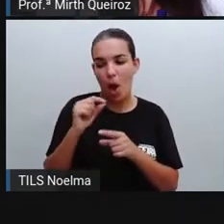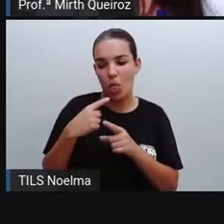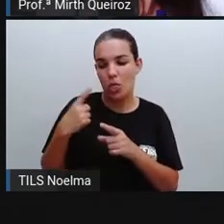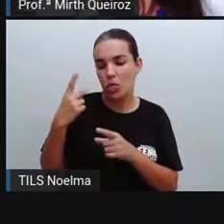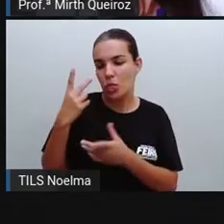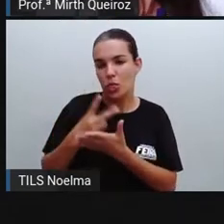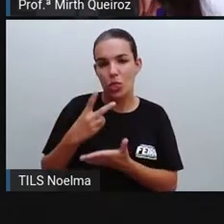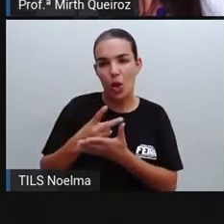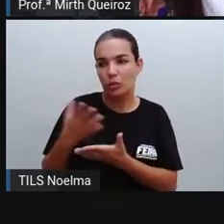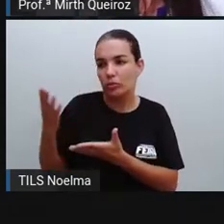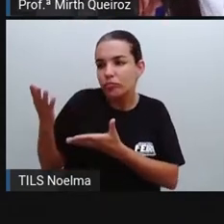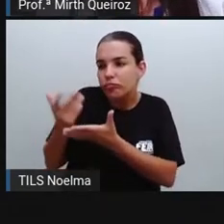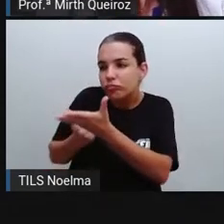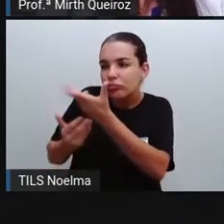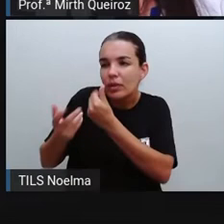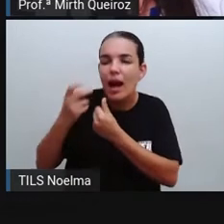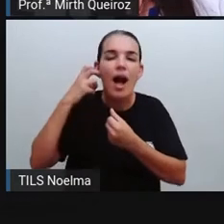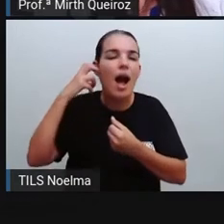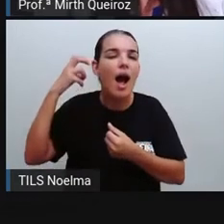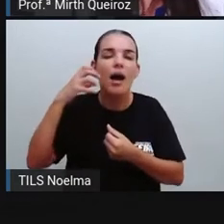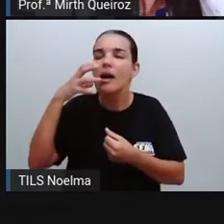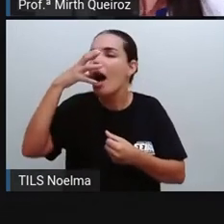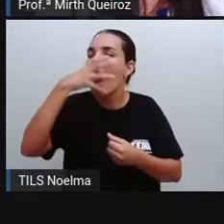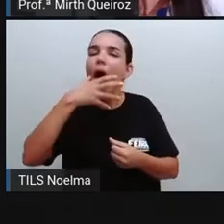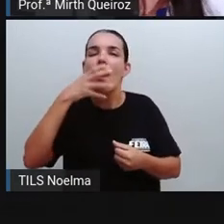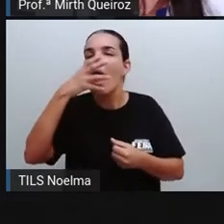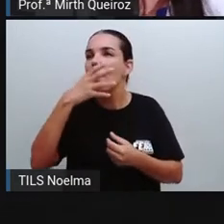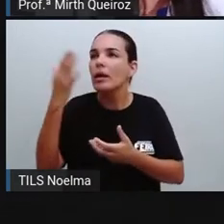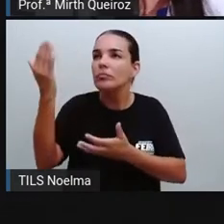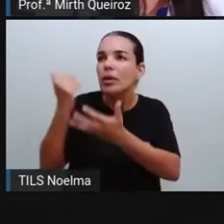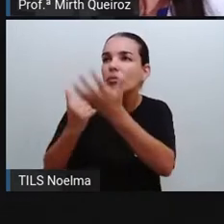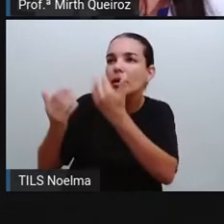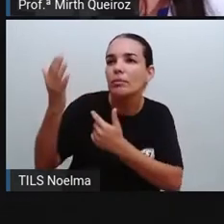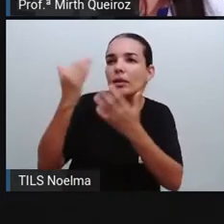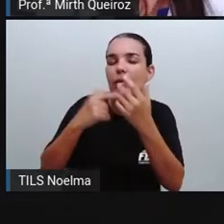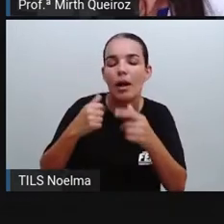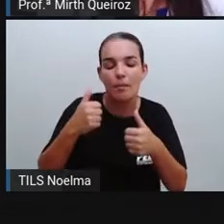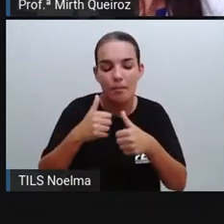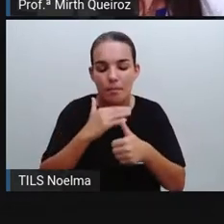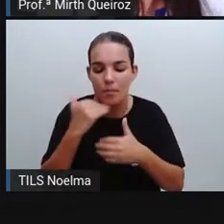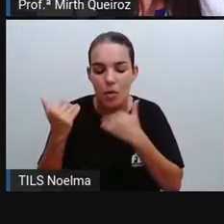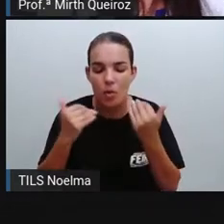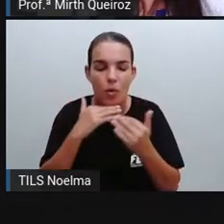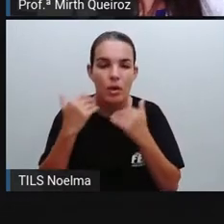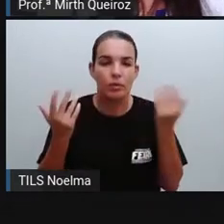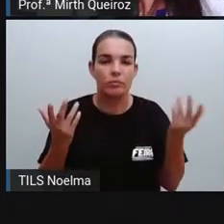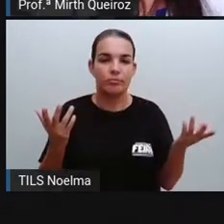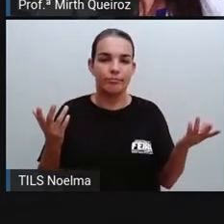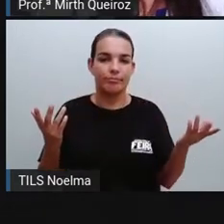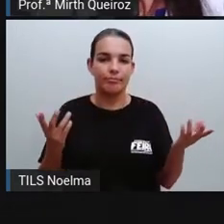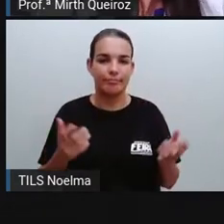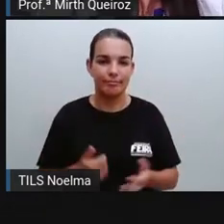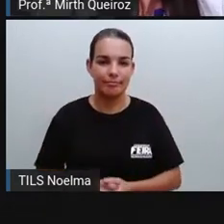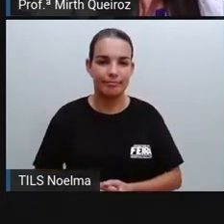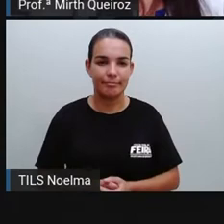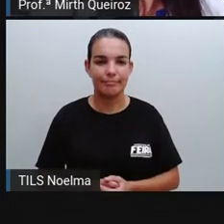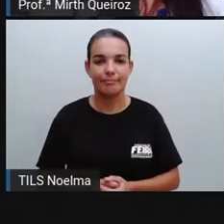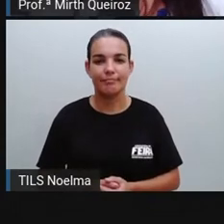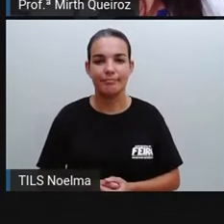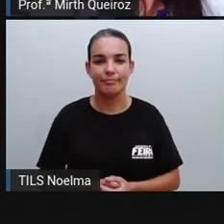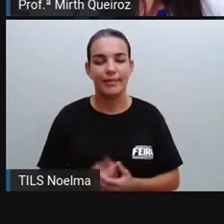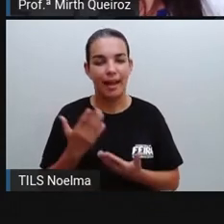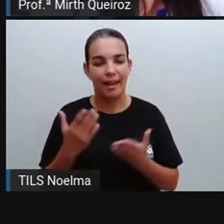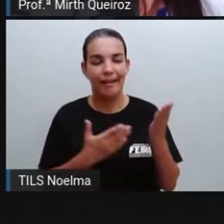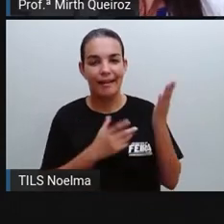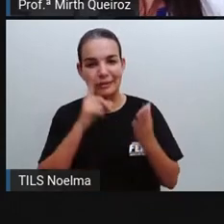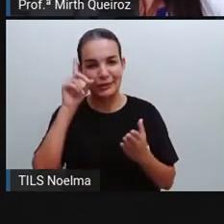afogados. Quanto àqueles que conseguem escapar dela, eles acabam ficando loucos. Essa é